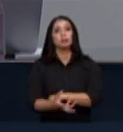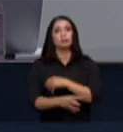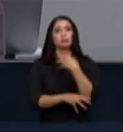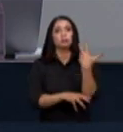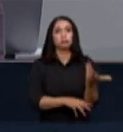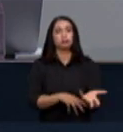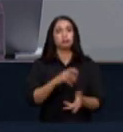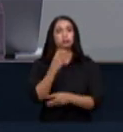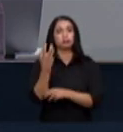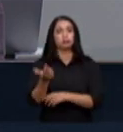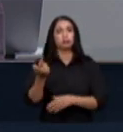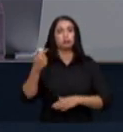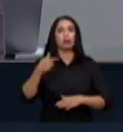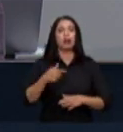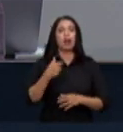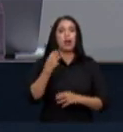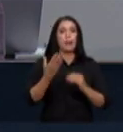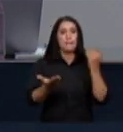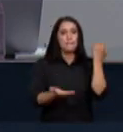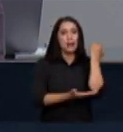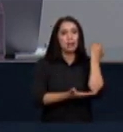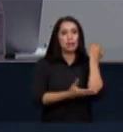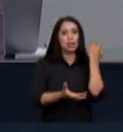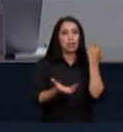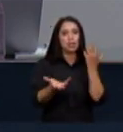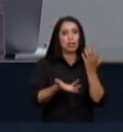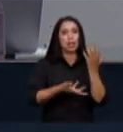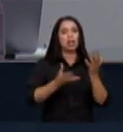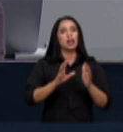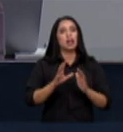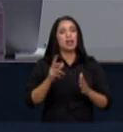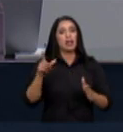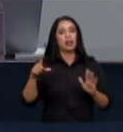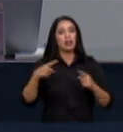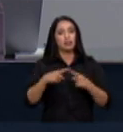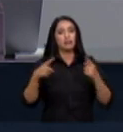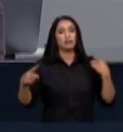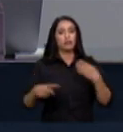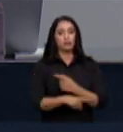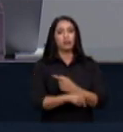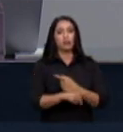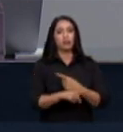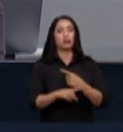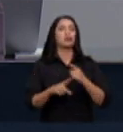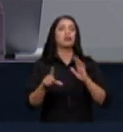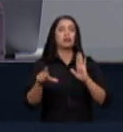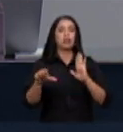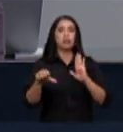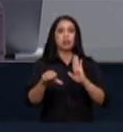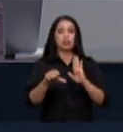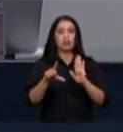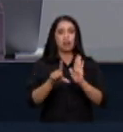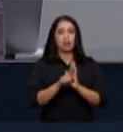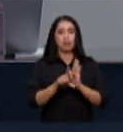extração ilegal de madeira mineração ilegal e grilagem de terras